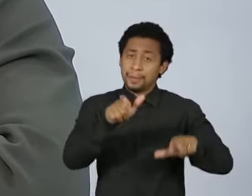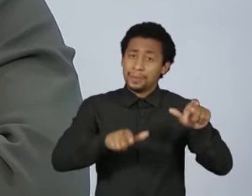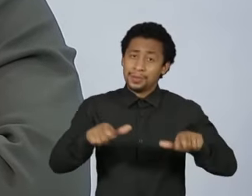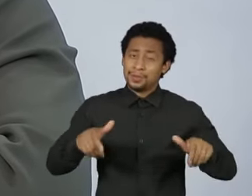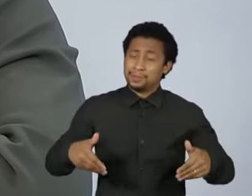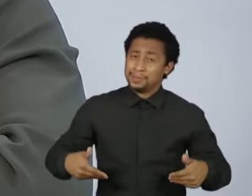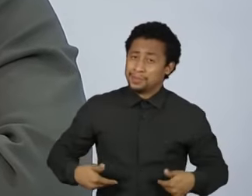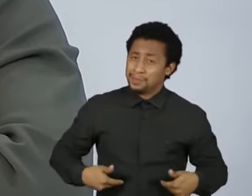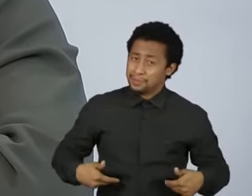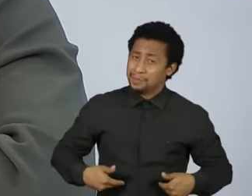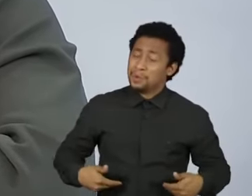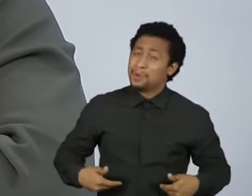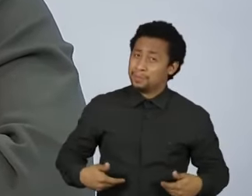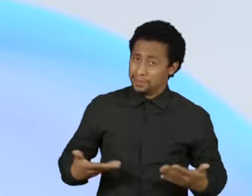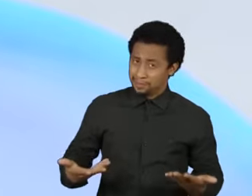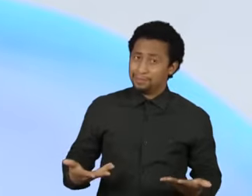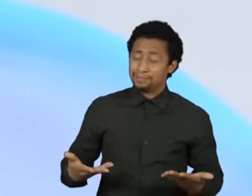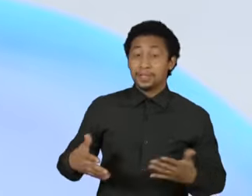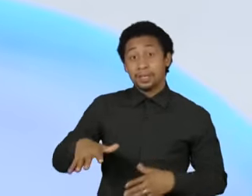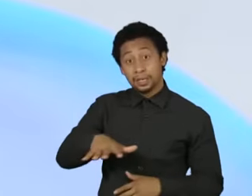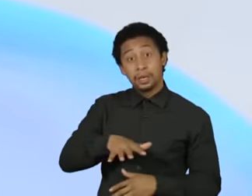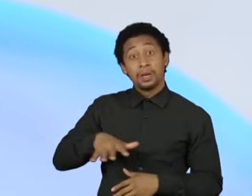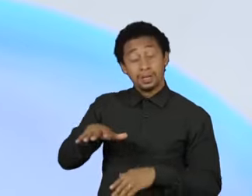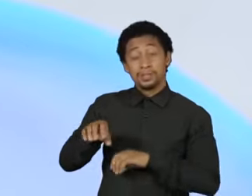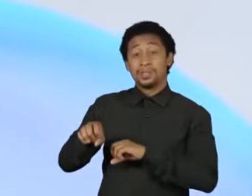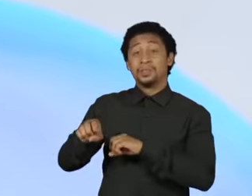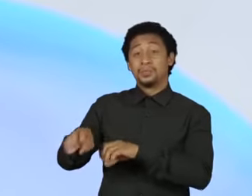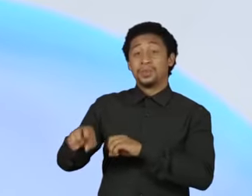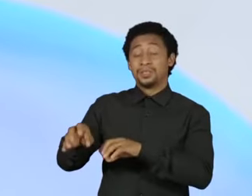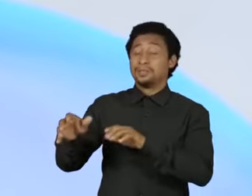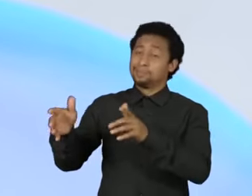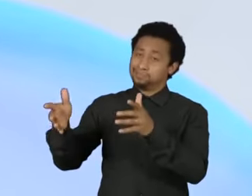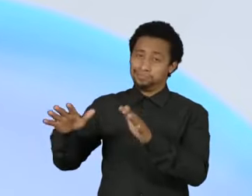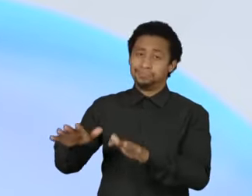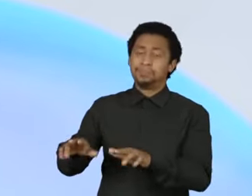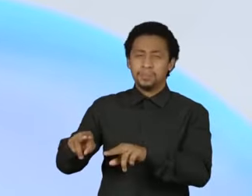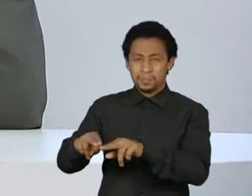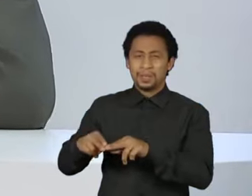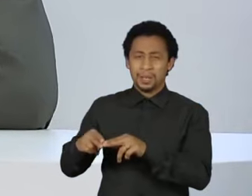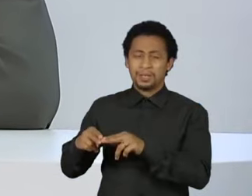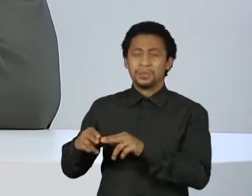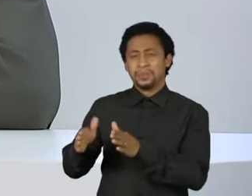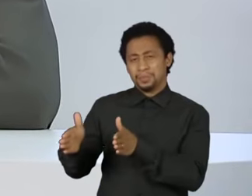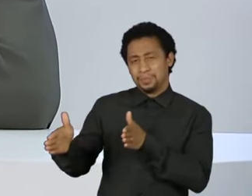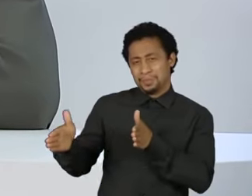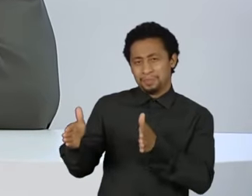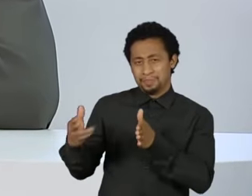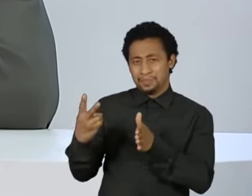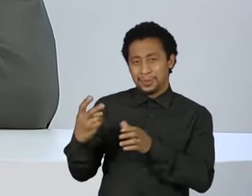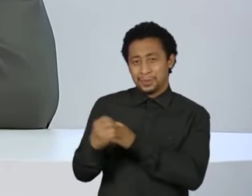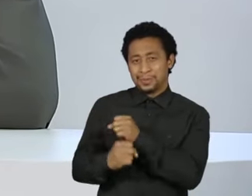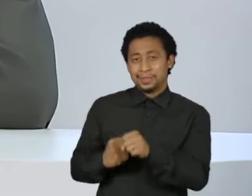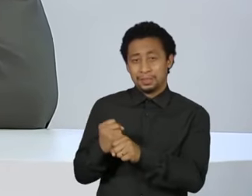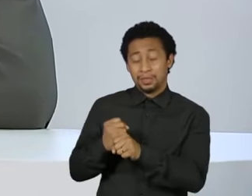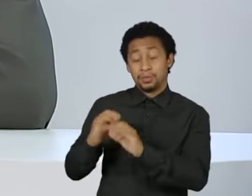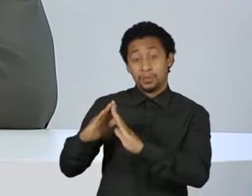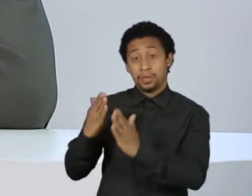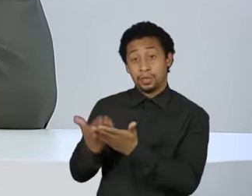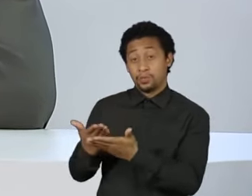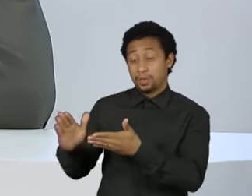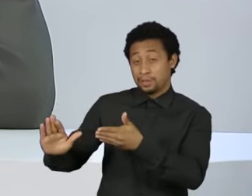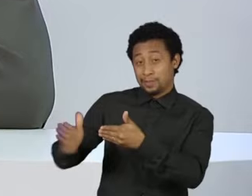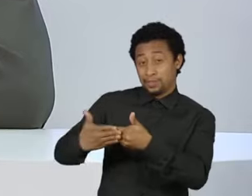e uma crise muito grave na educação depois de quase dois anos de escolas fechadas. Uma necessidade muito grande de